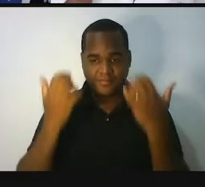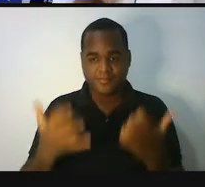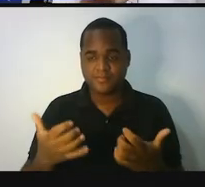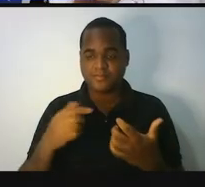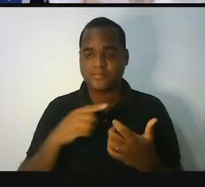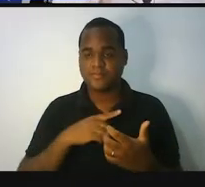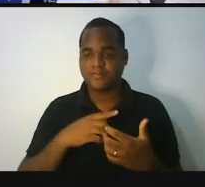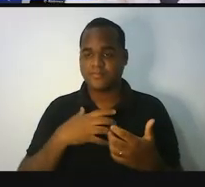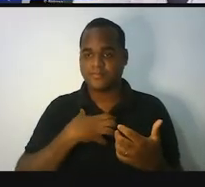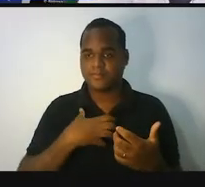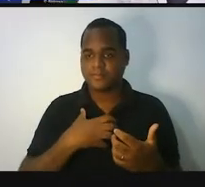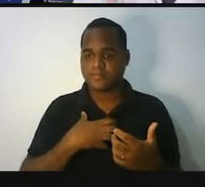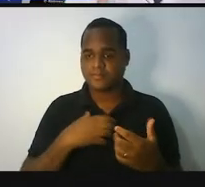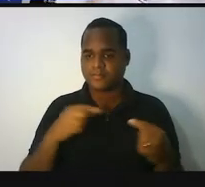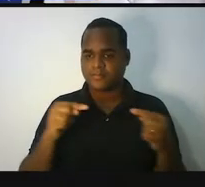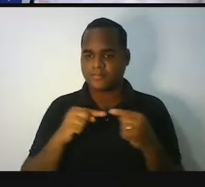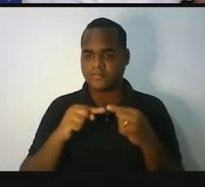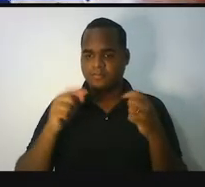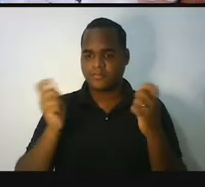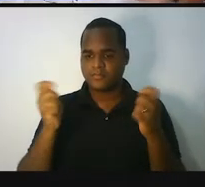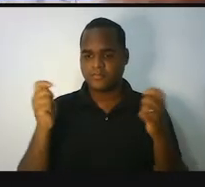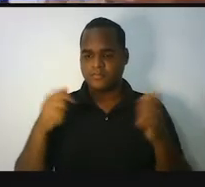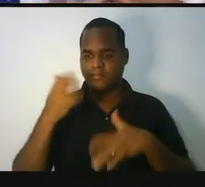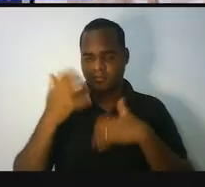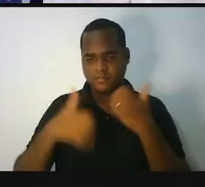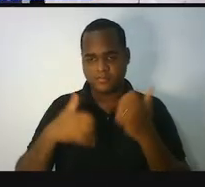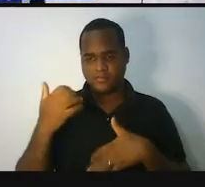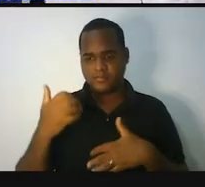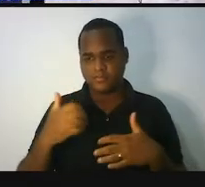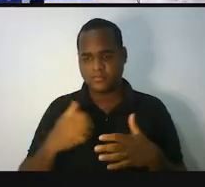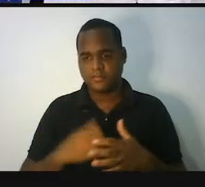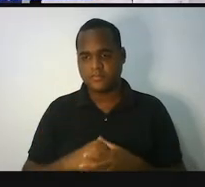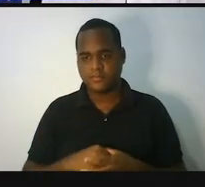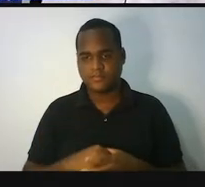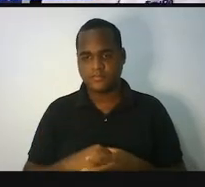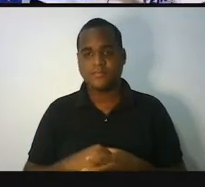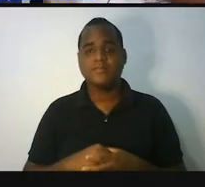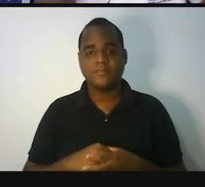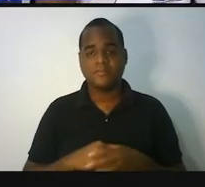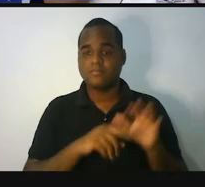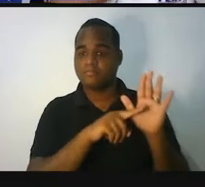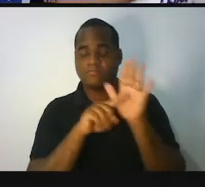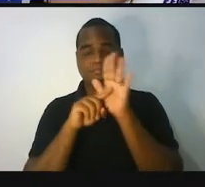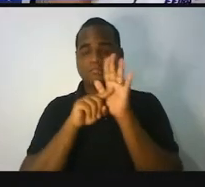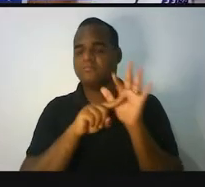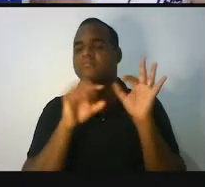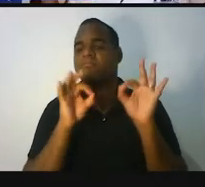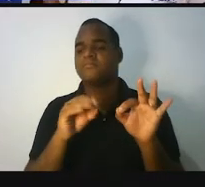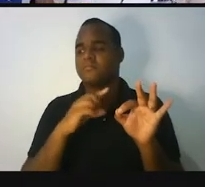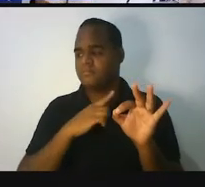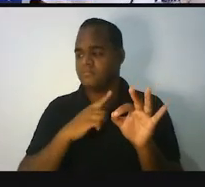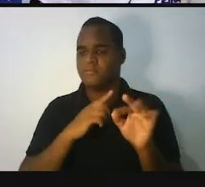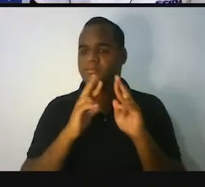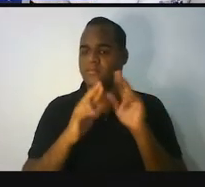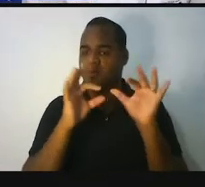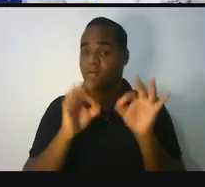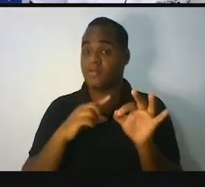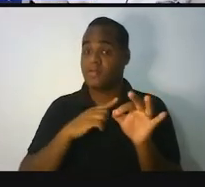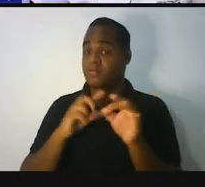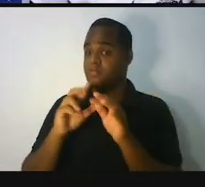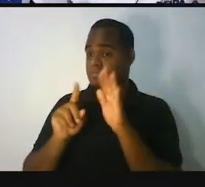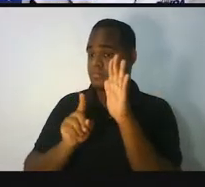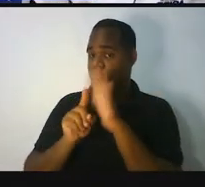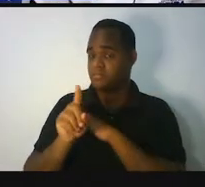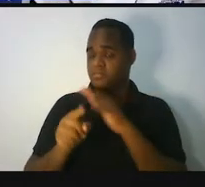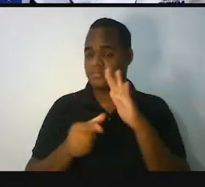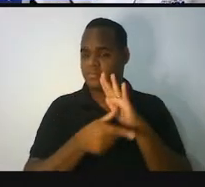que eu trouxe para a gente pensar, vai te ajudar a responder a pergunta que estava na tela anterior,